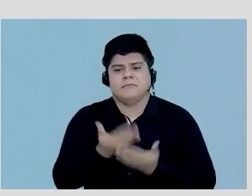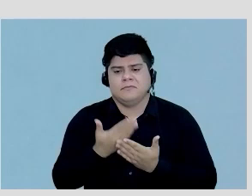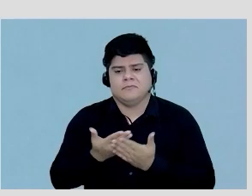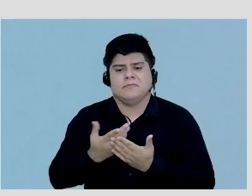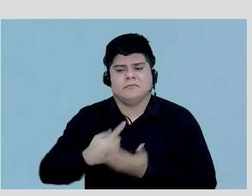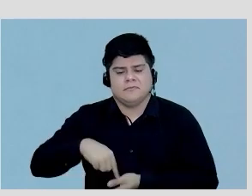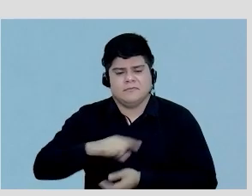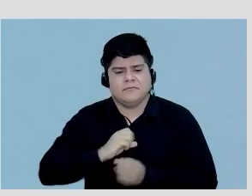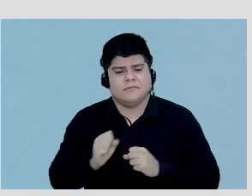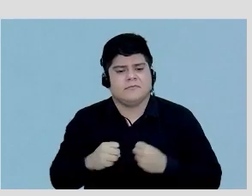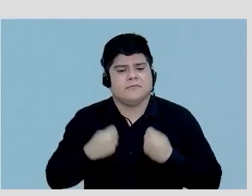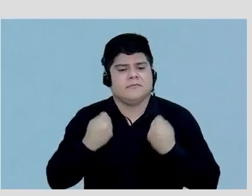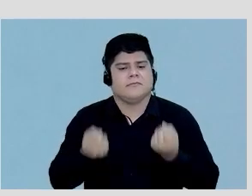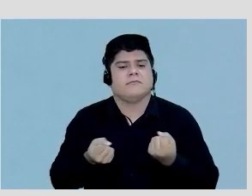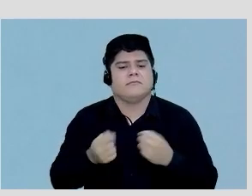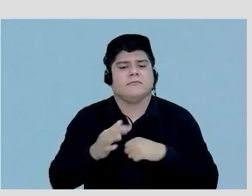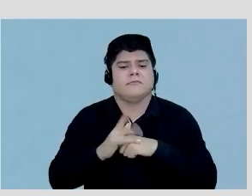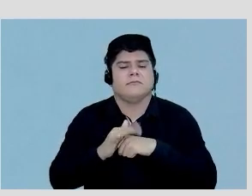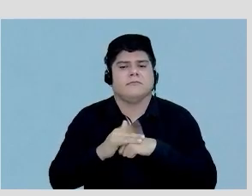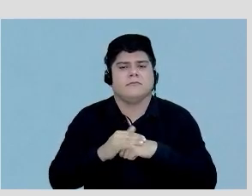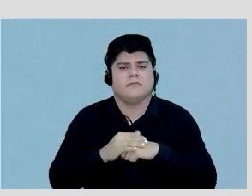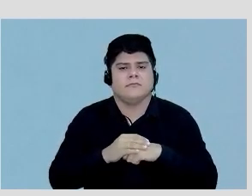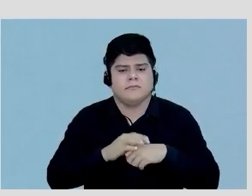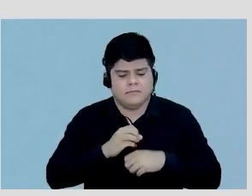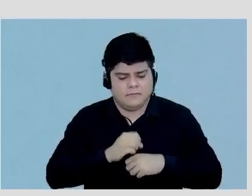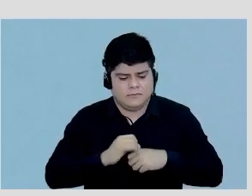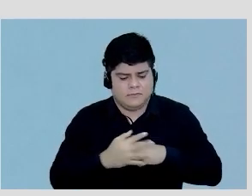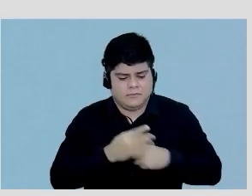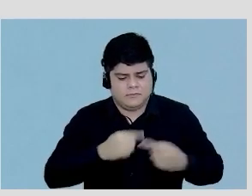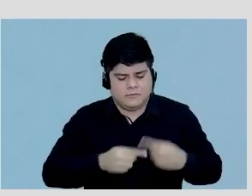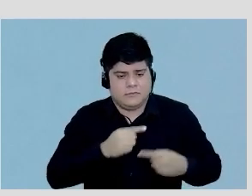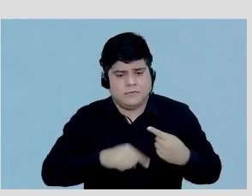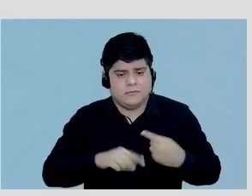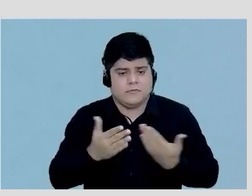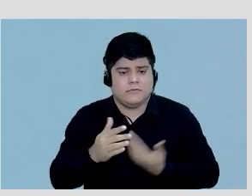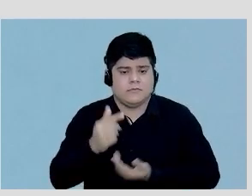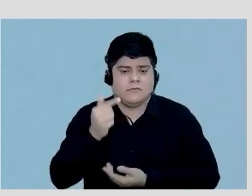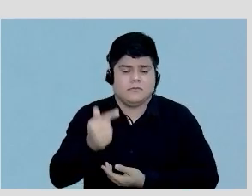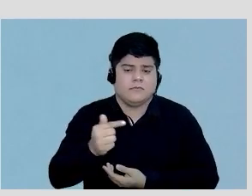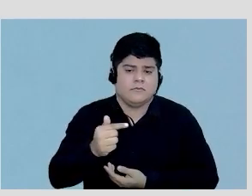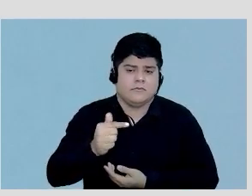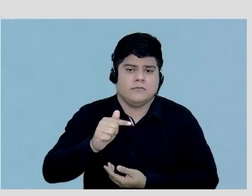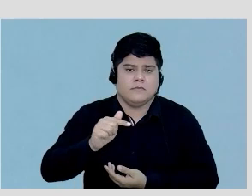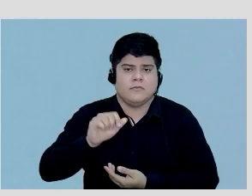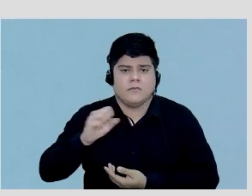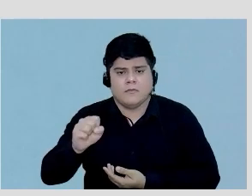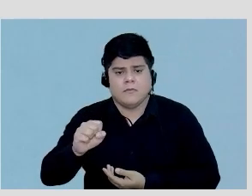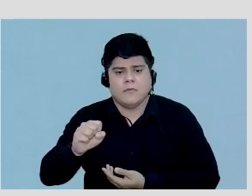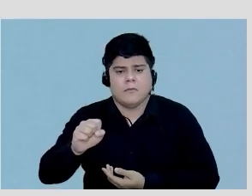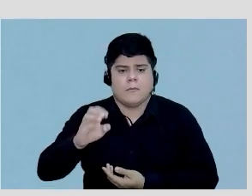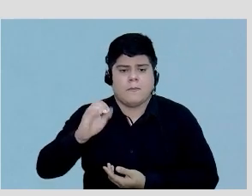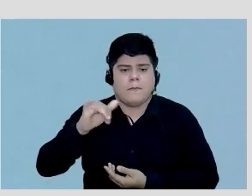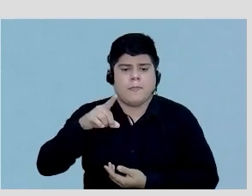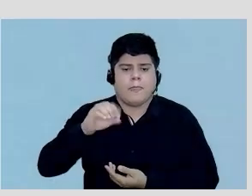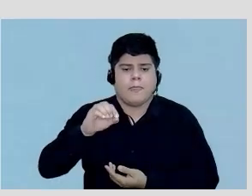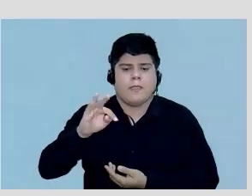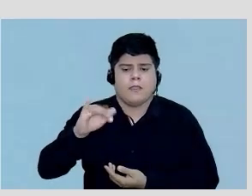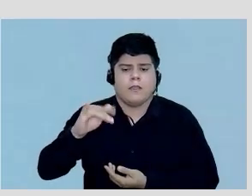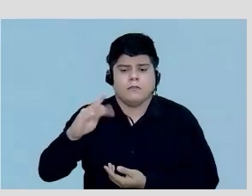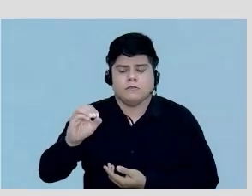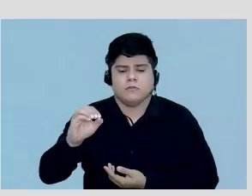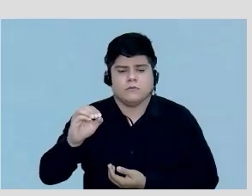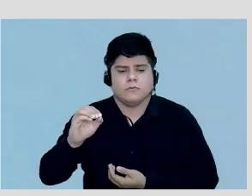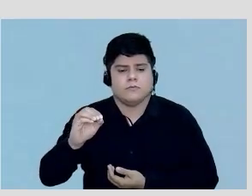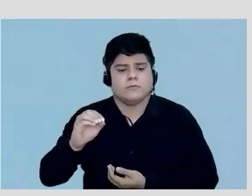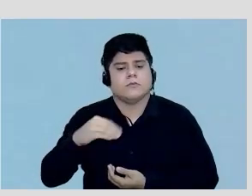a doença da microcirculação hoje já tem pelo menos uns 7 a 8 endotipos ou